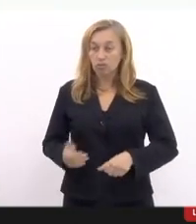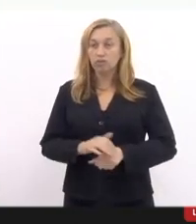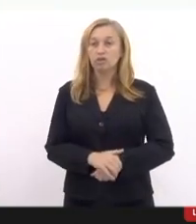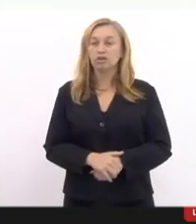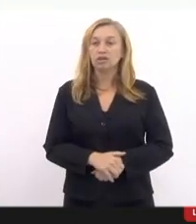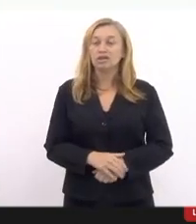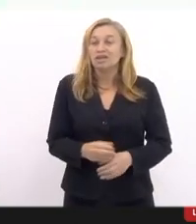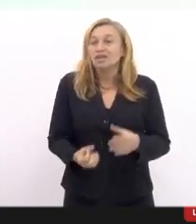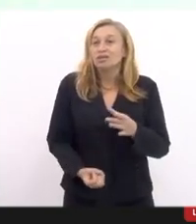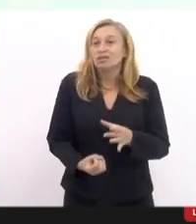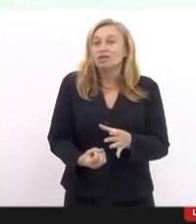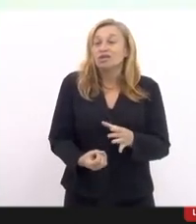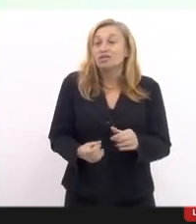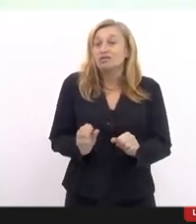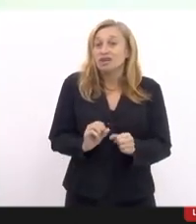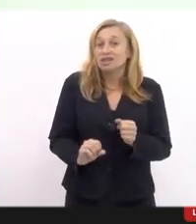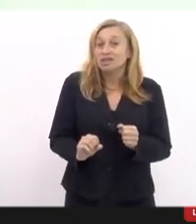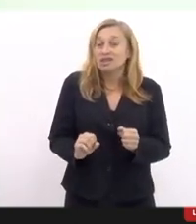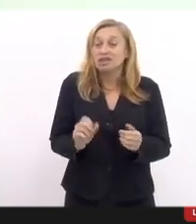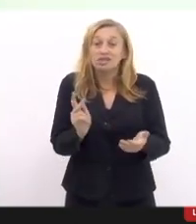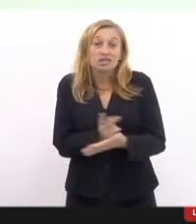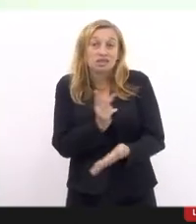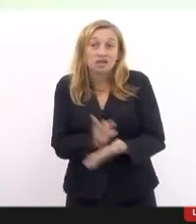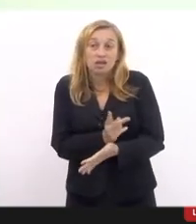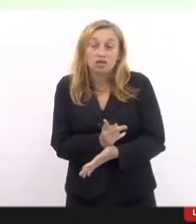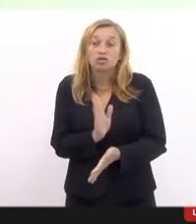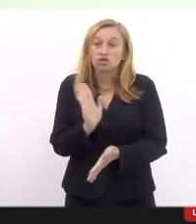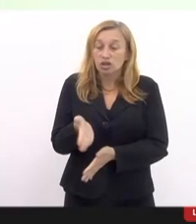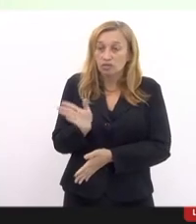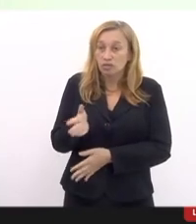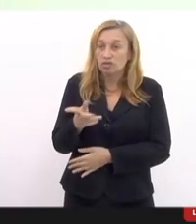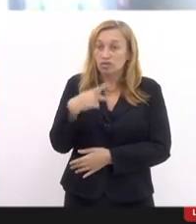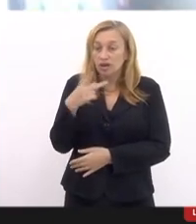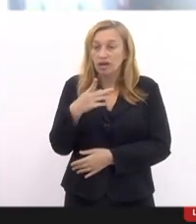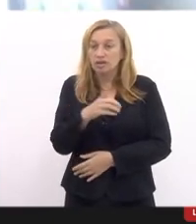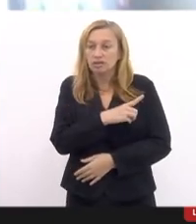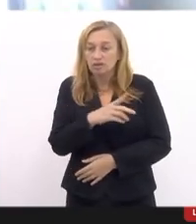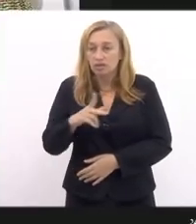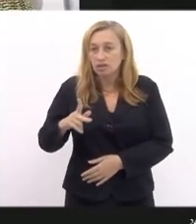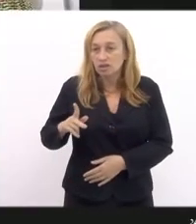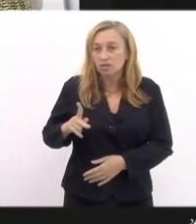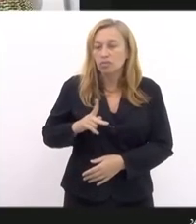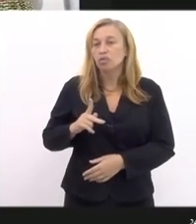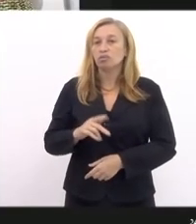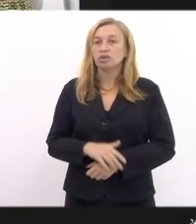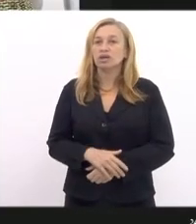produzindo essas tragédias que já foram nomeadas aqui pela defensora Daniele,